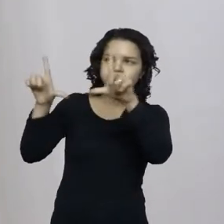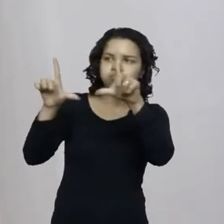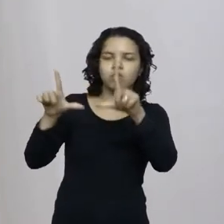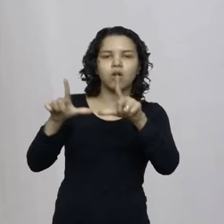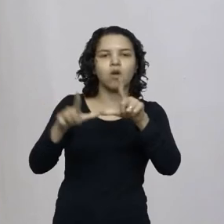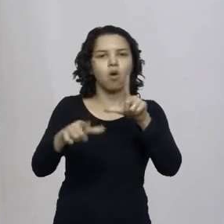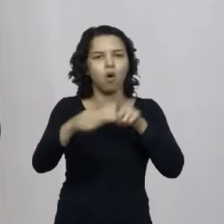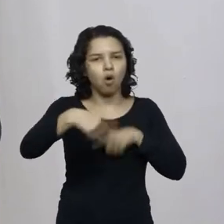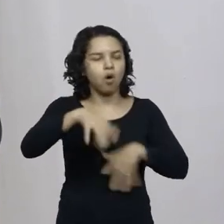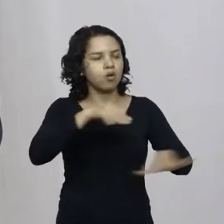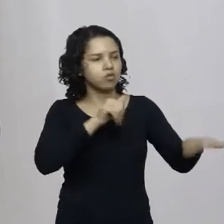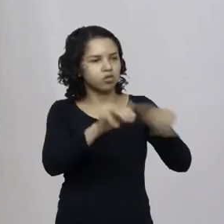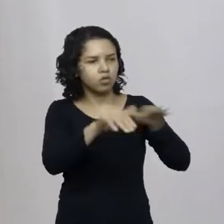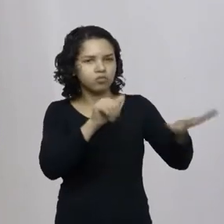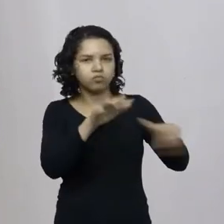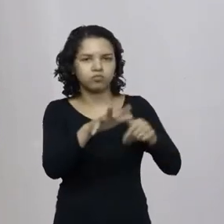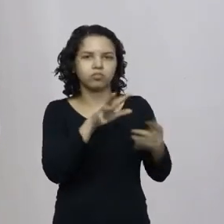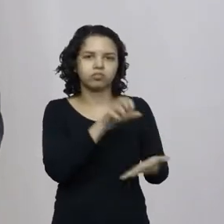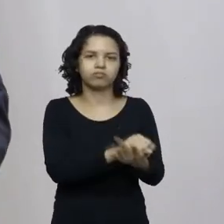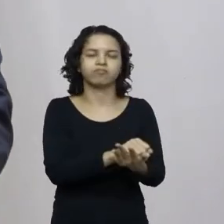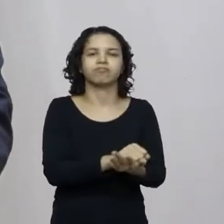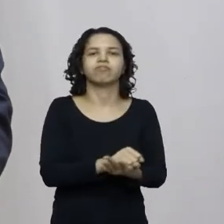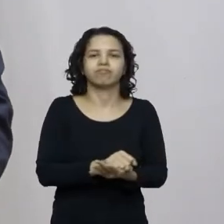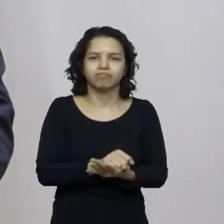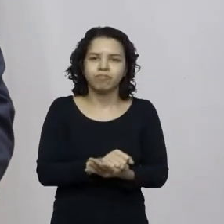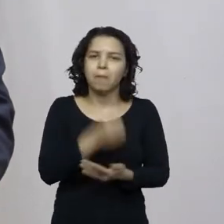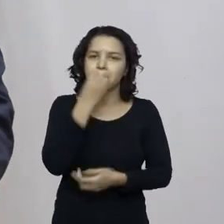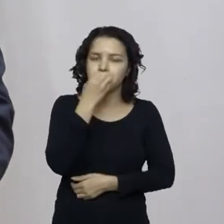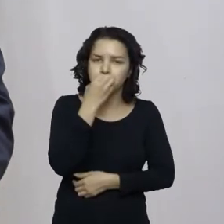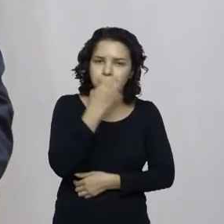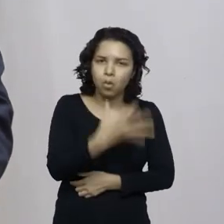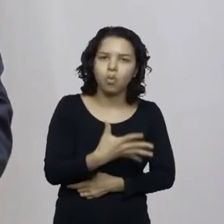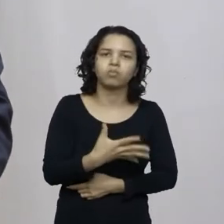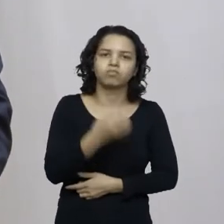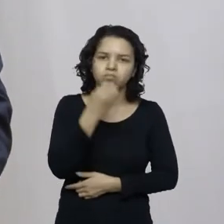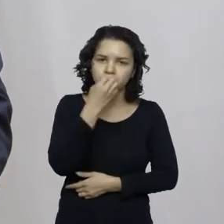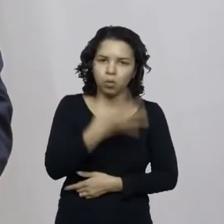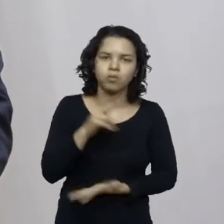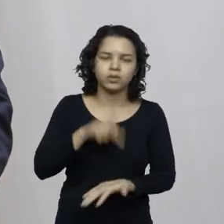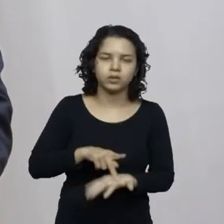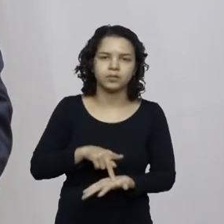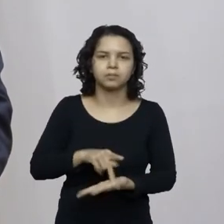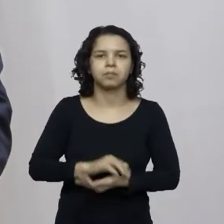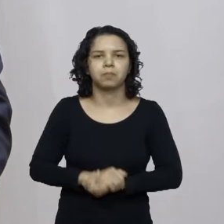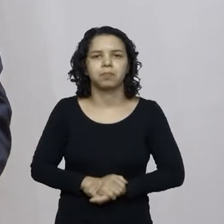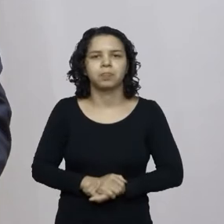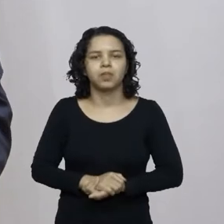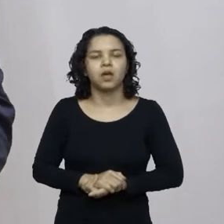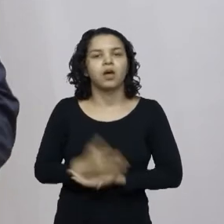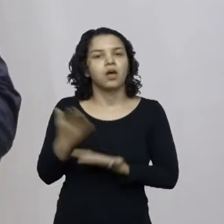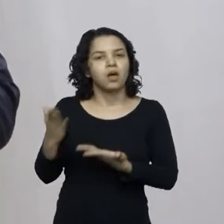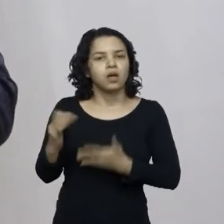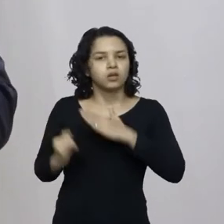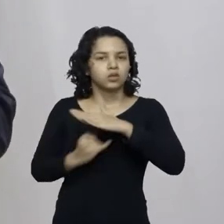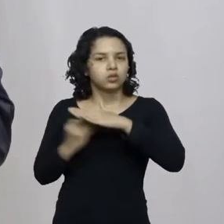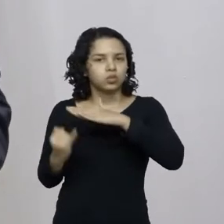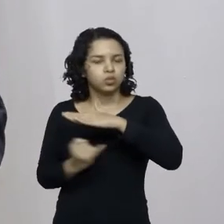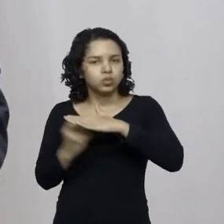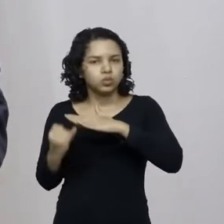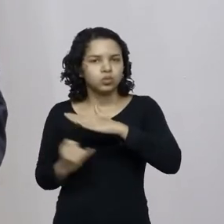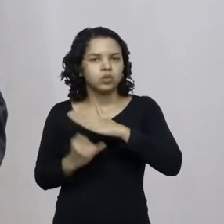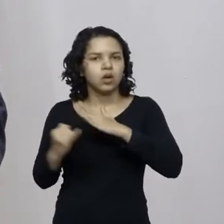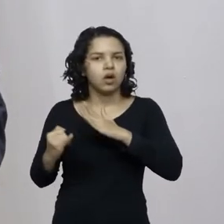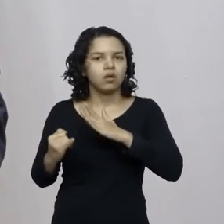coisa boa isso coisa muito boa e essa indústria moveleira que começou de forma